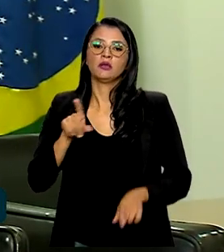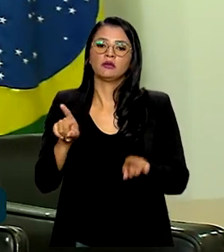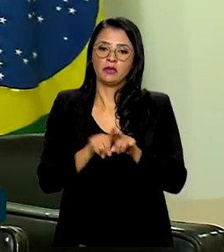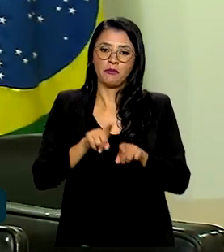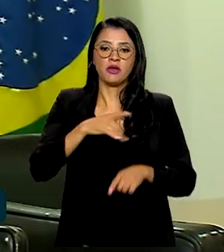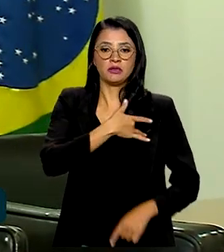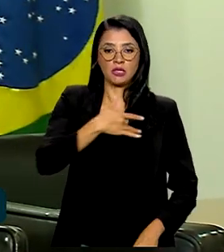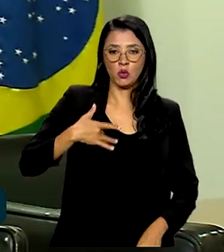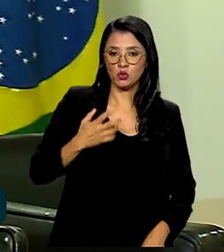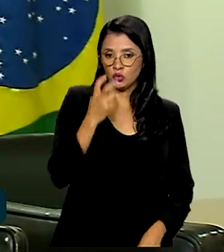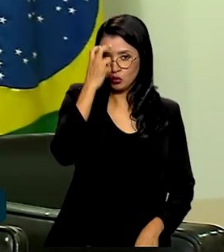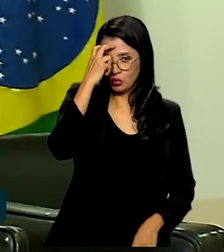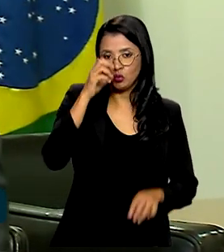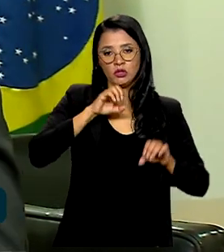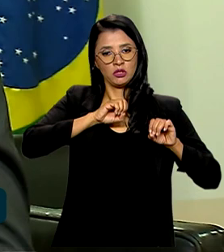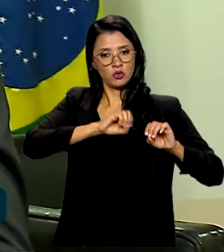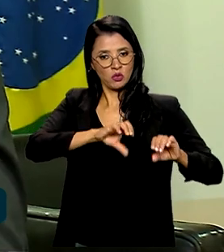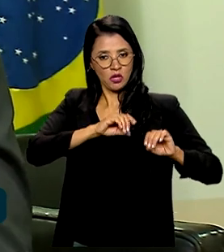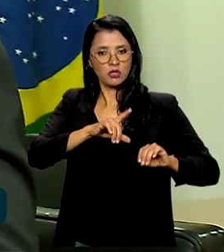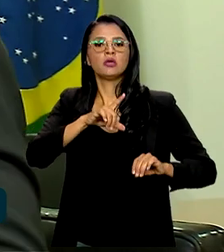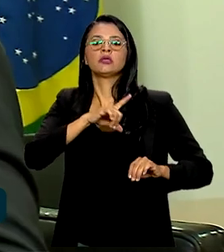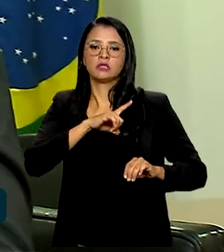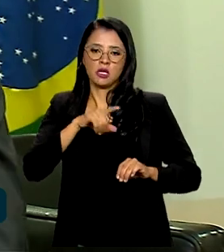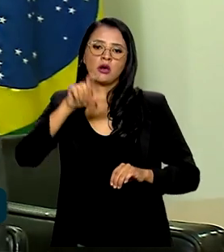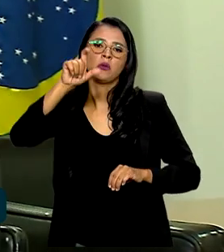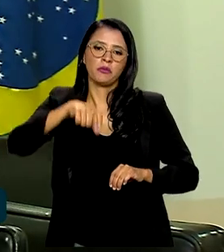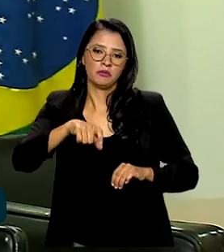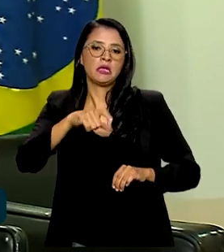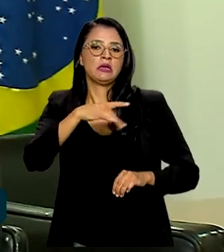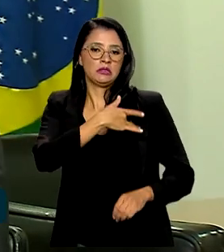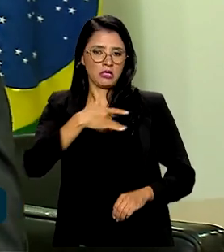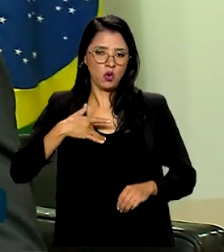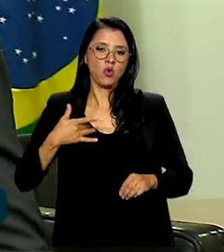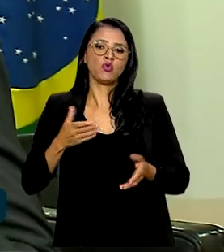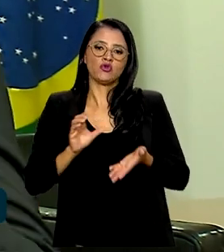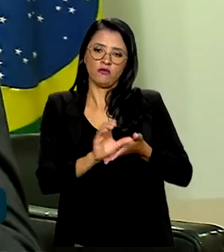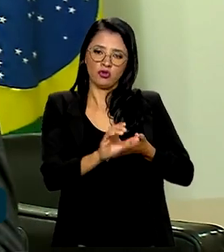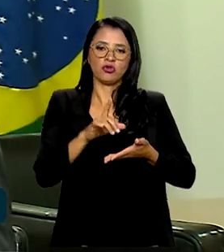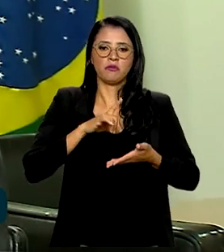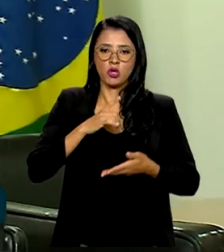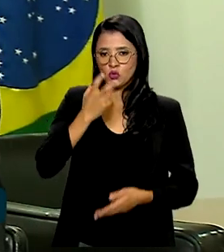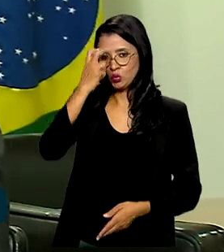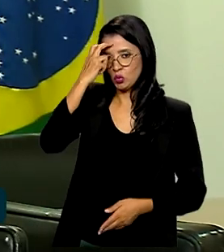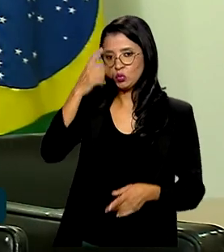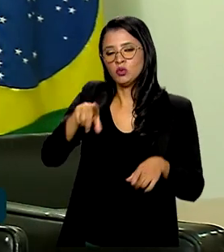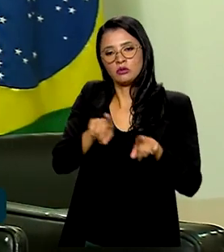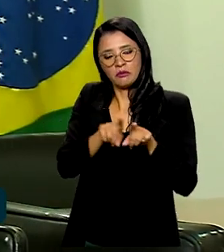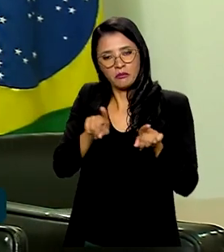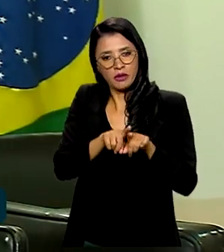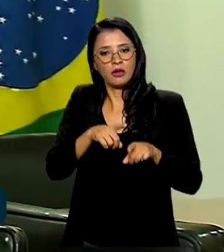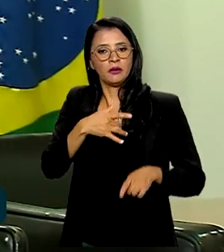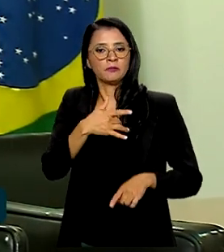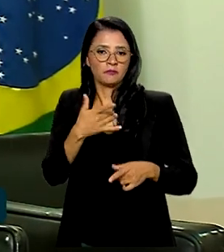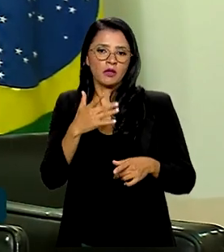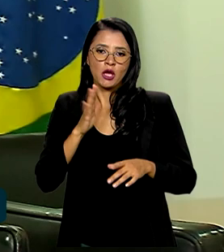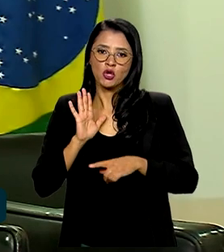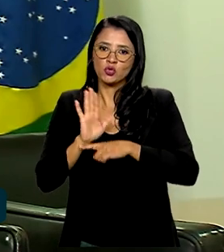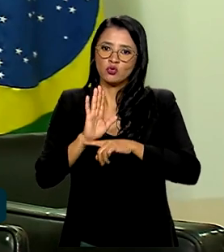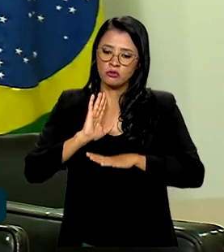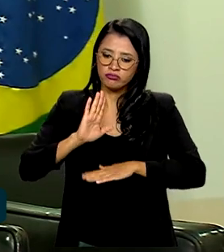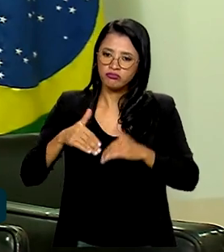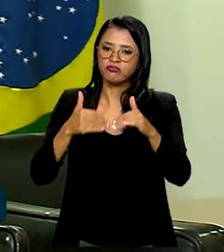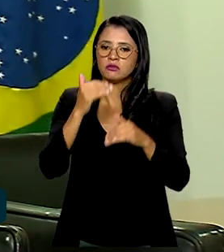educação, vai ter investimento em equipamentos de saúde, de educação e de cultura, isso ajuda o desenvolvimento do nosso país.